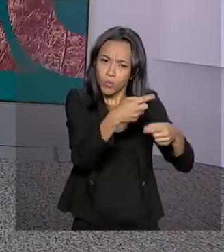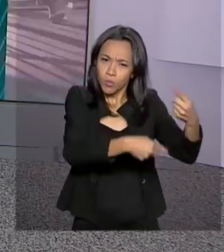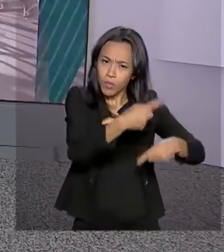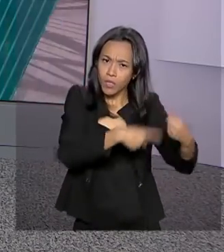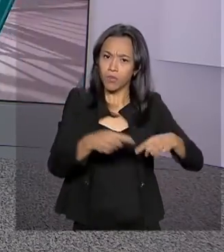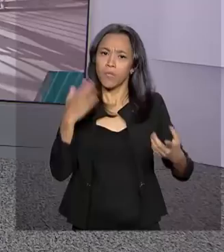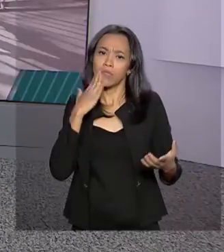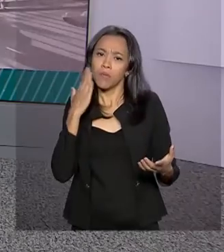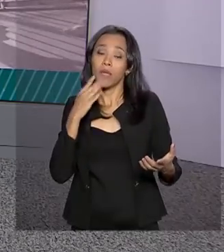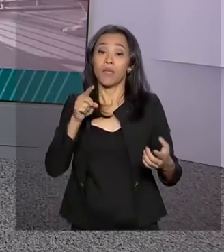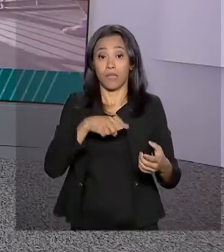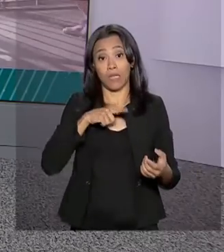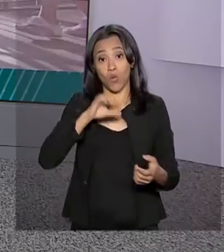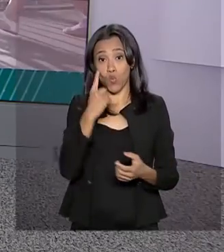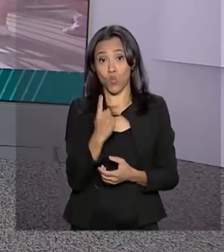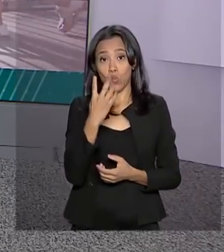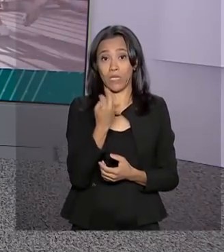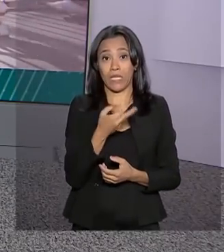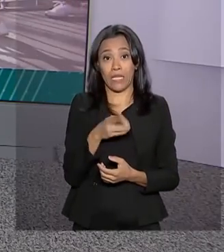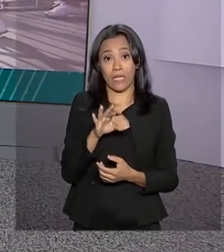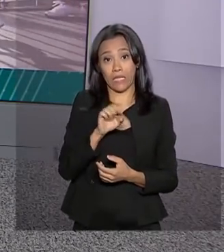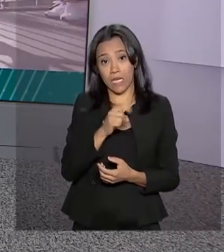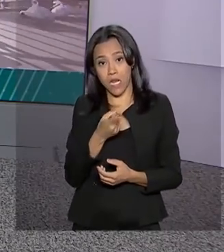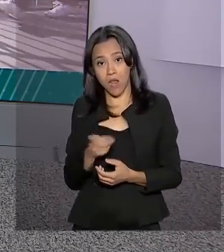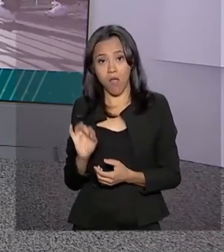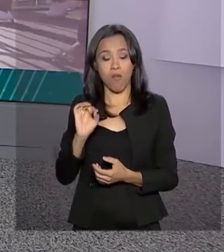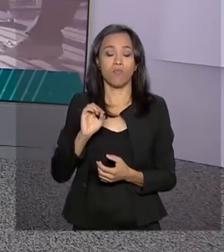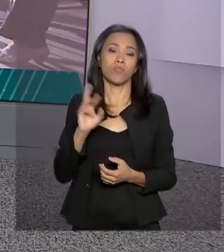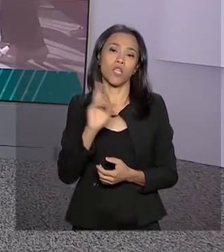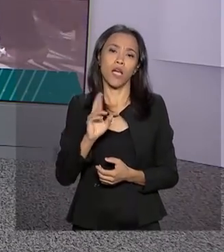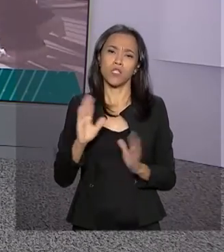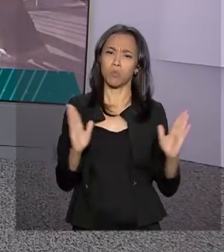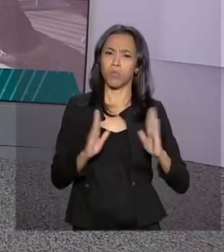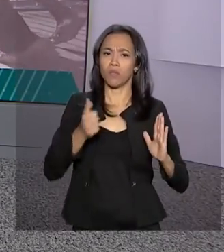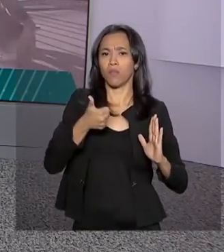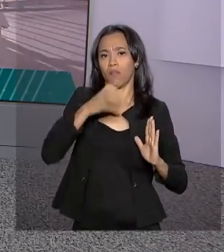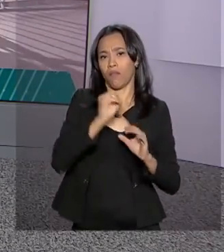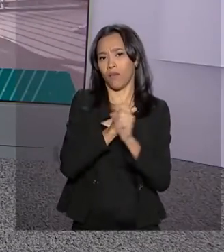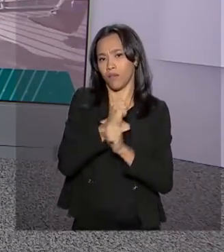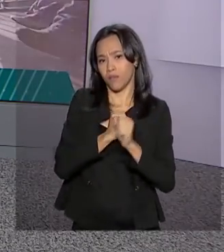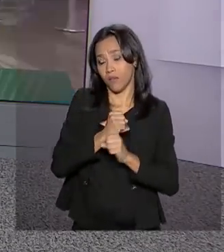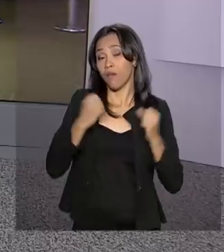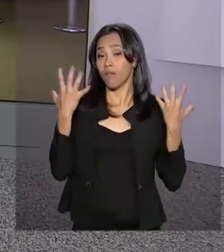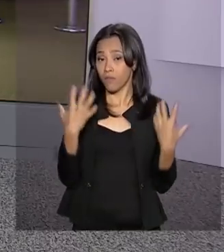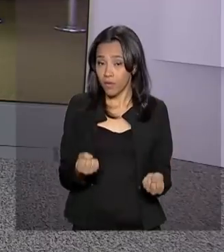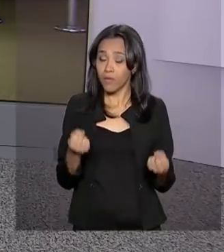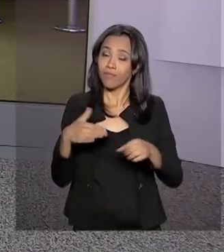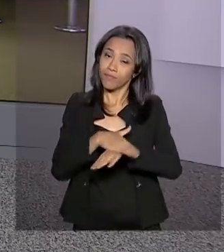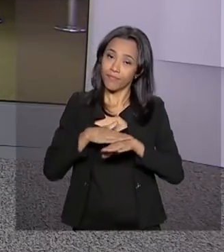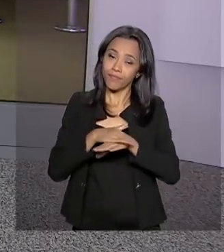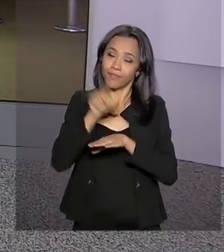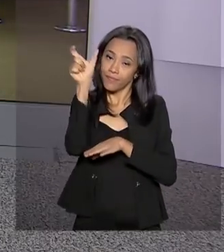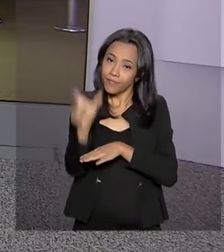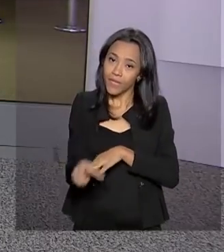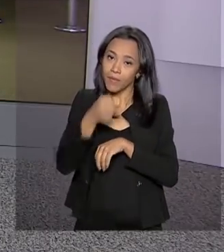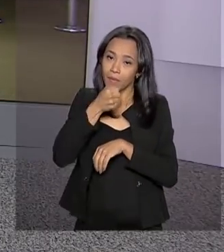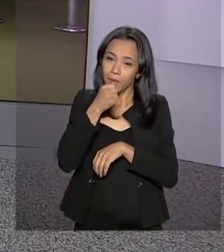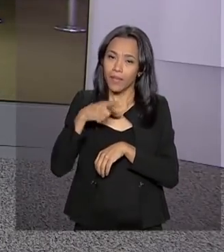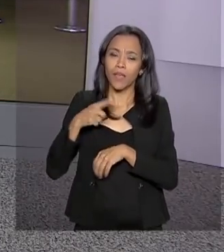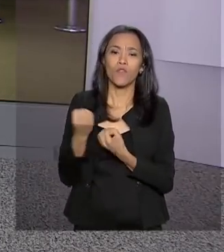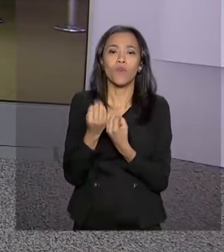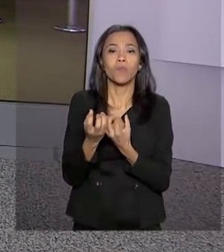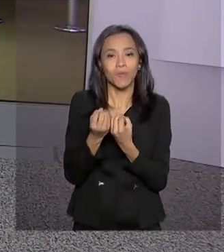se espera uma economia de mais de um trilhão de reais em 10 anos. Vamos então conversar com a nossa repórter Selma Dias, que está lá no Congresso e traz